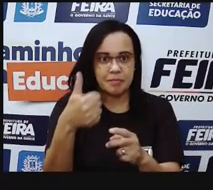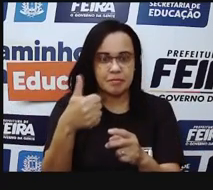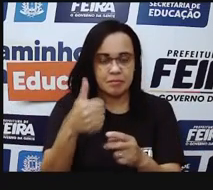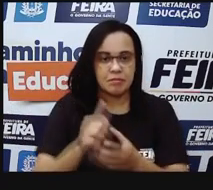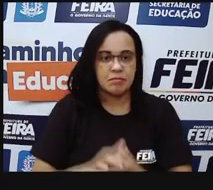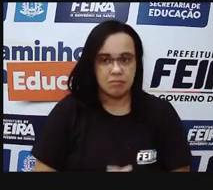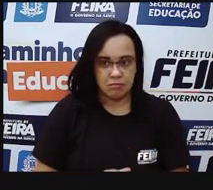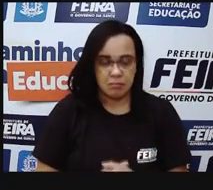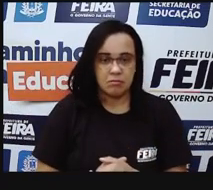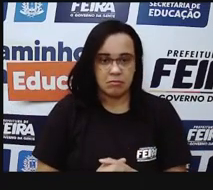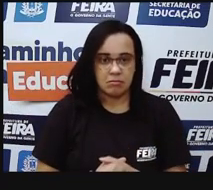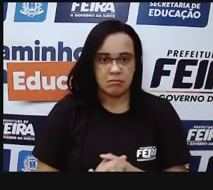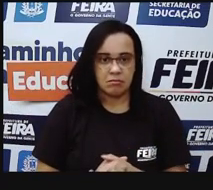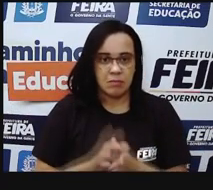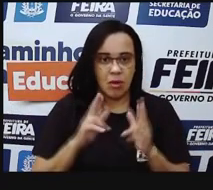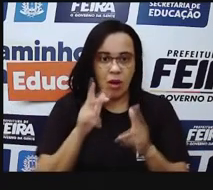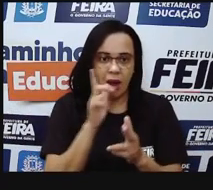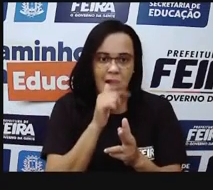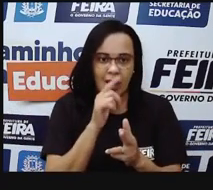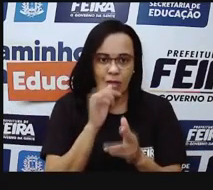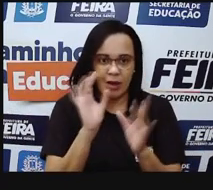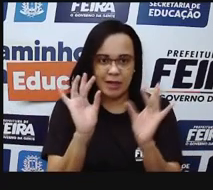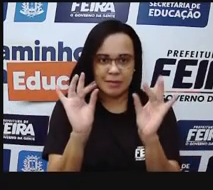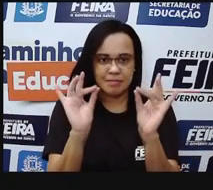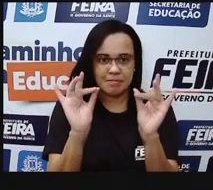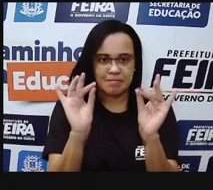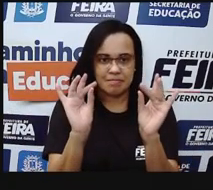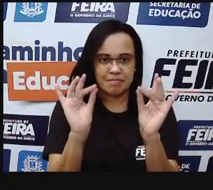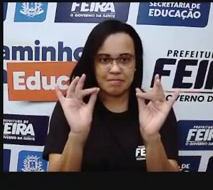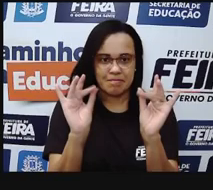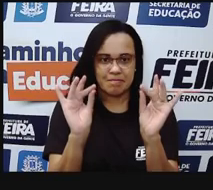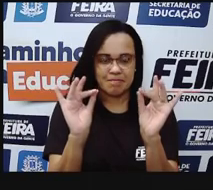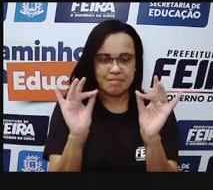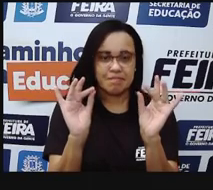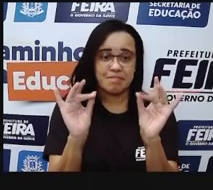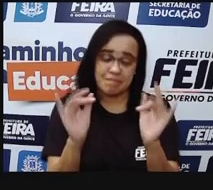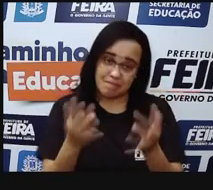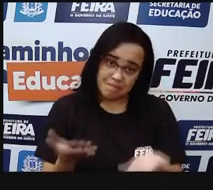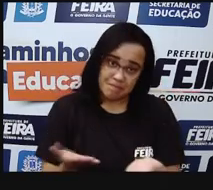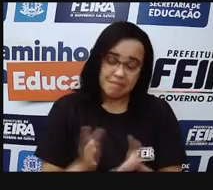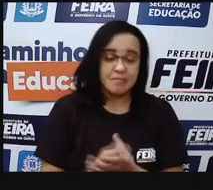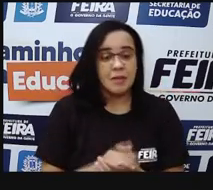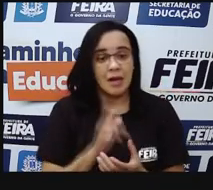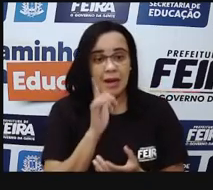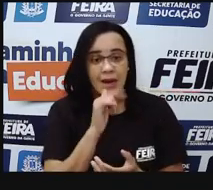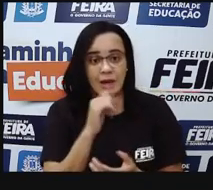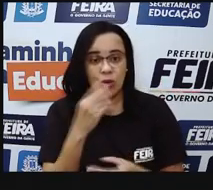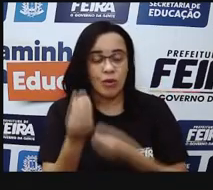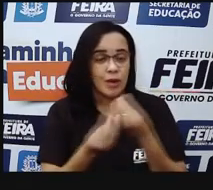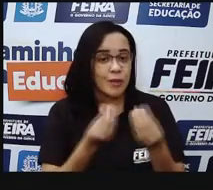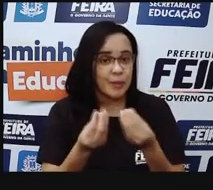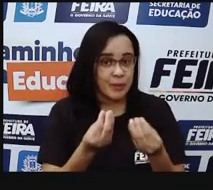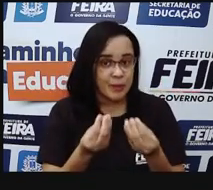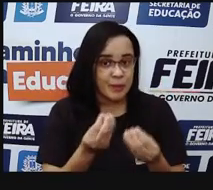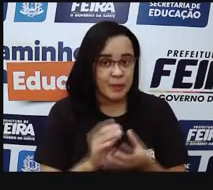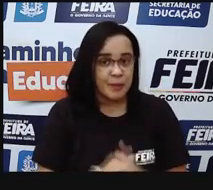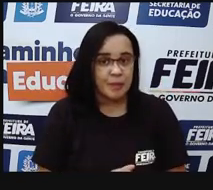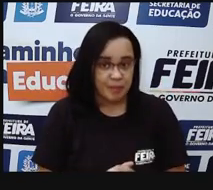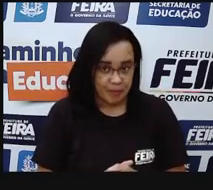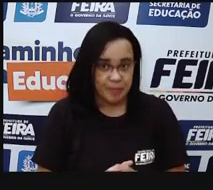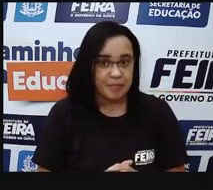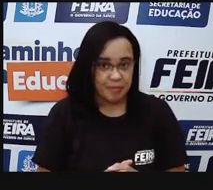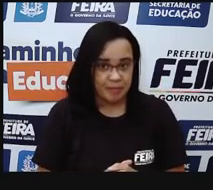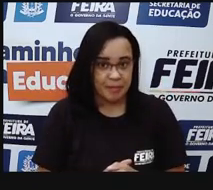poros por onde essa água vai sair. Certo? E pra que que ela vai sair? A gente já sabe agora. Pra regular